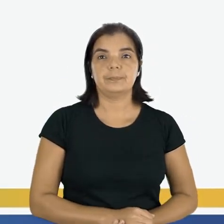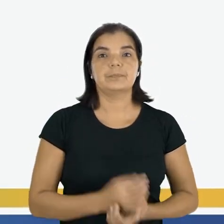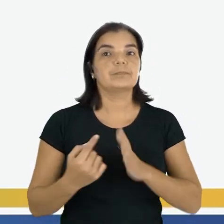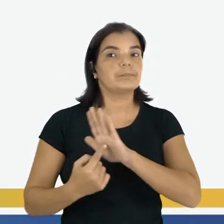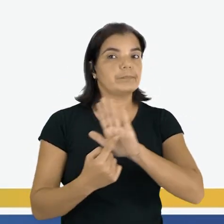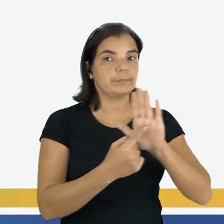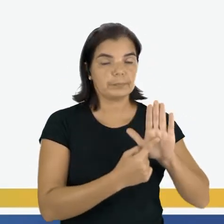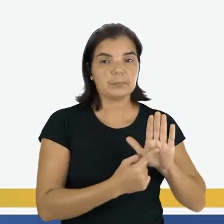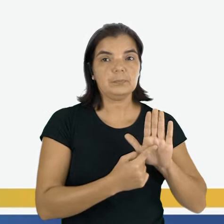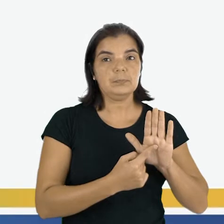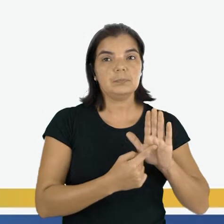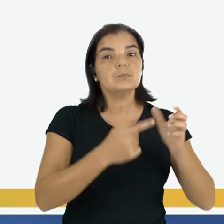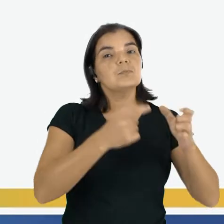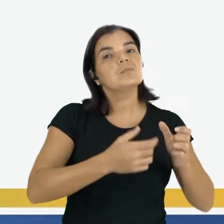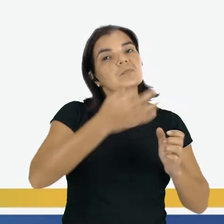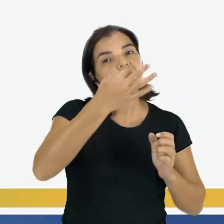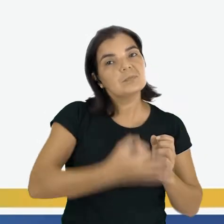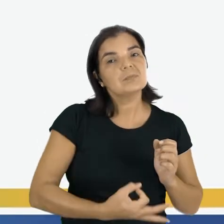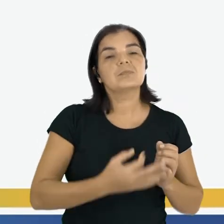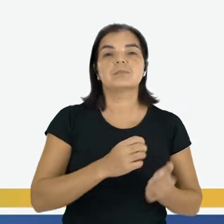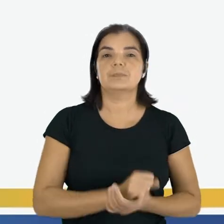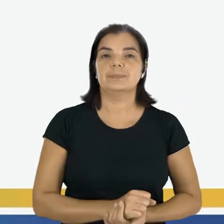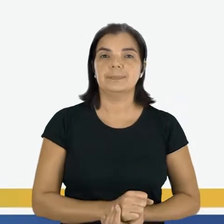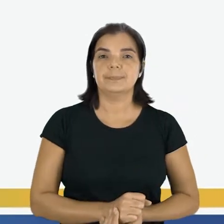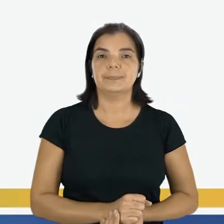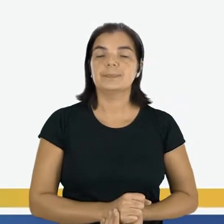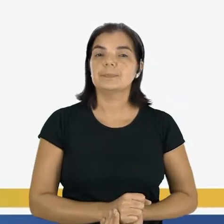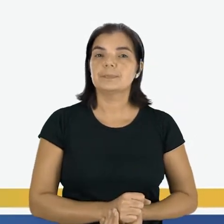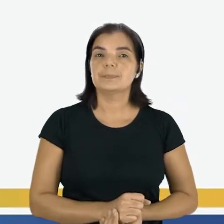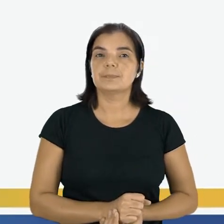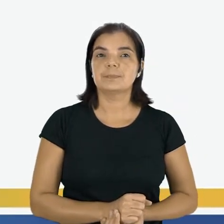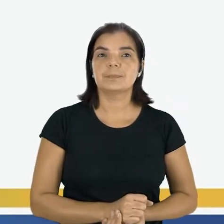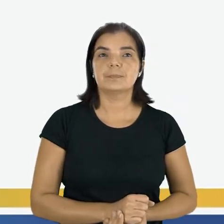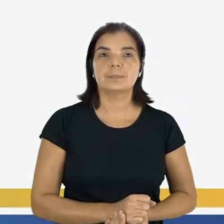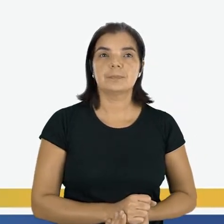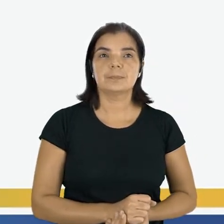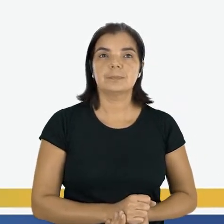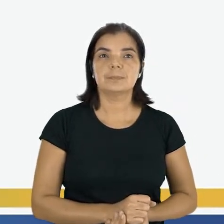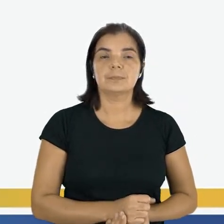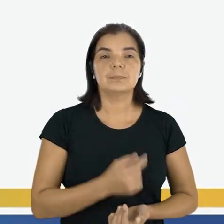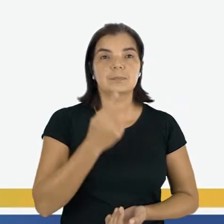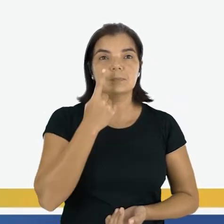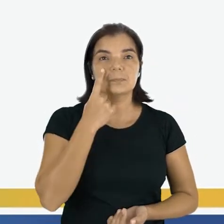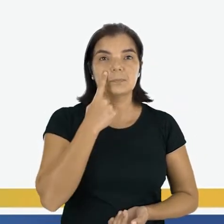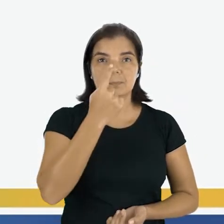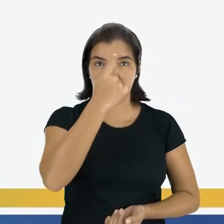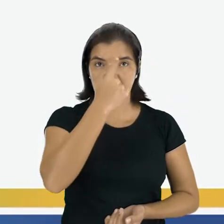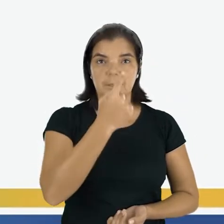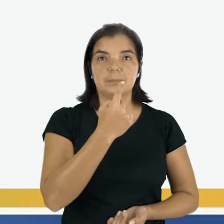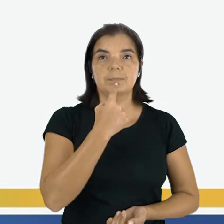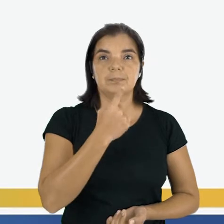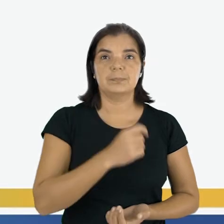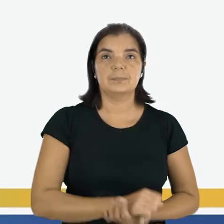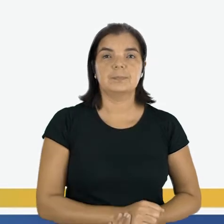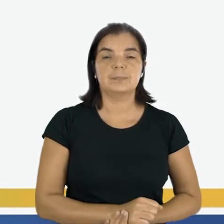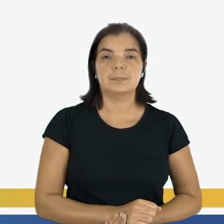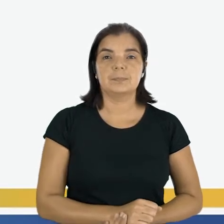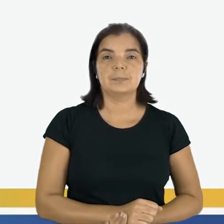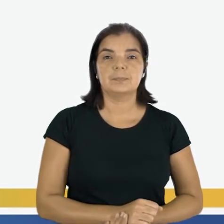Refere-se a um local exato, ou seja, um lugar certo. Um local certo. Vamos observar essa imagem aí.